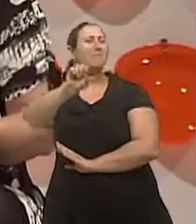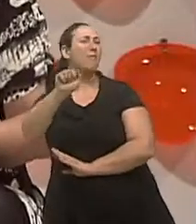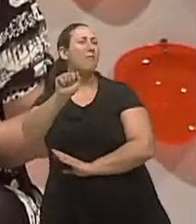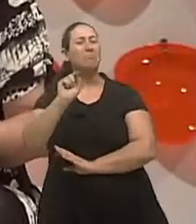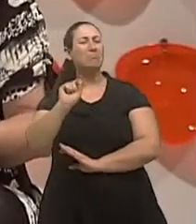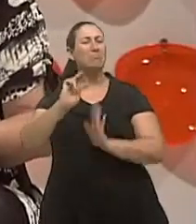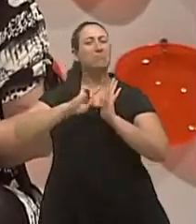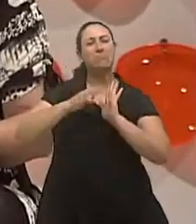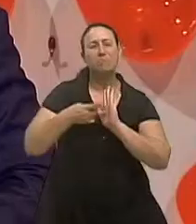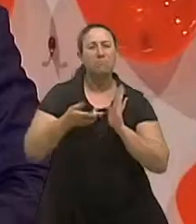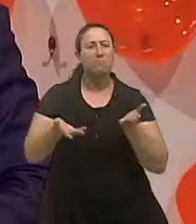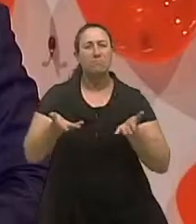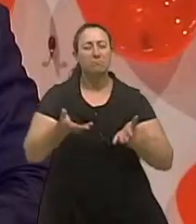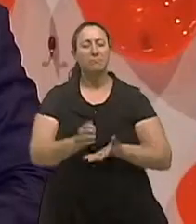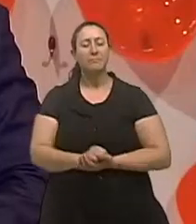apneia?